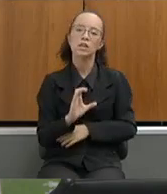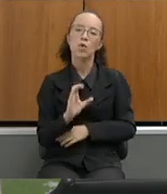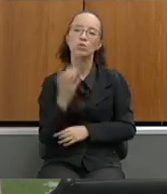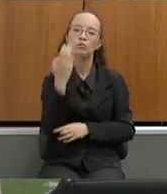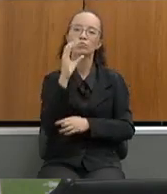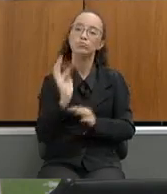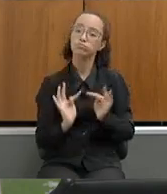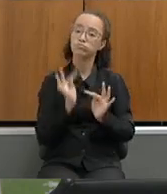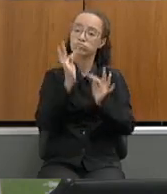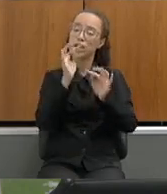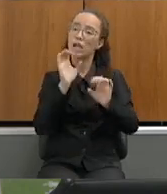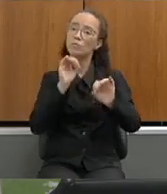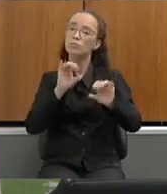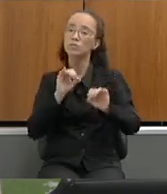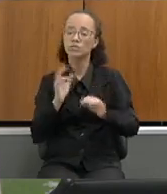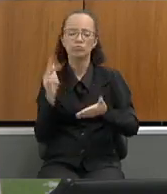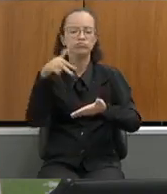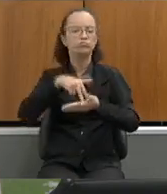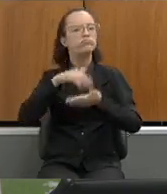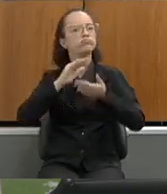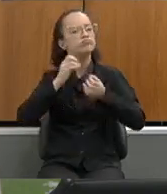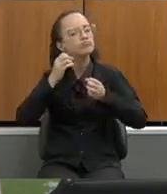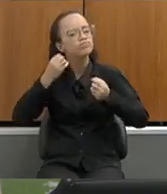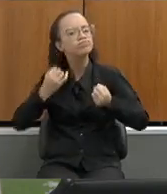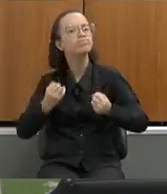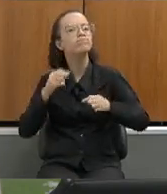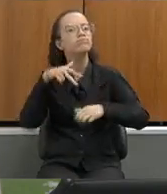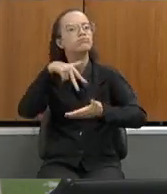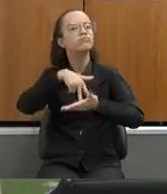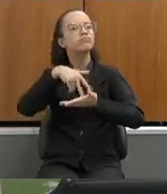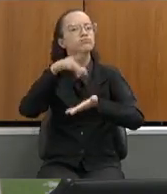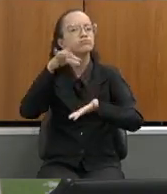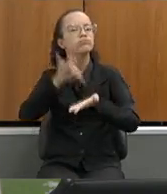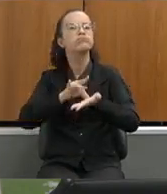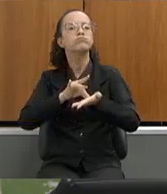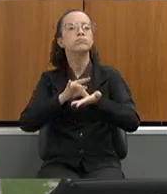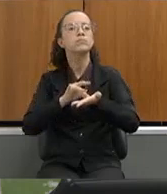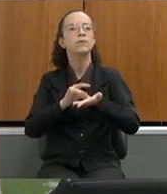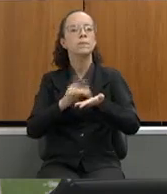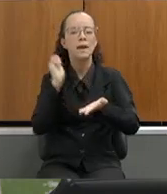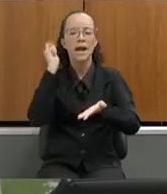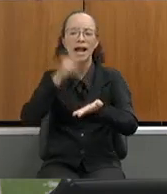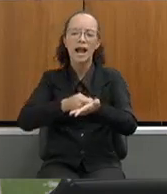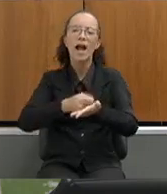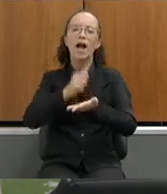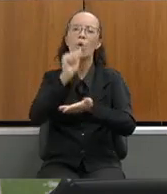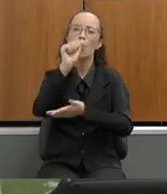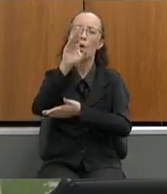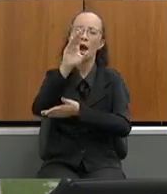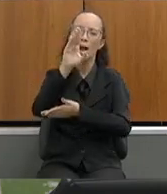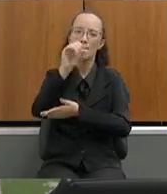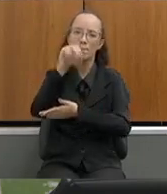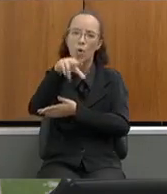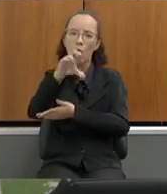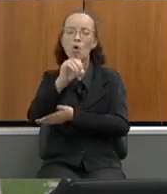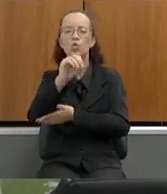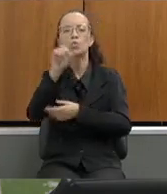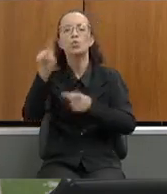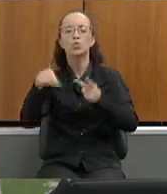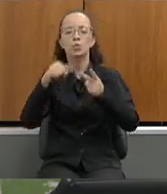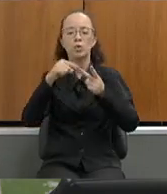Tecnologia já se posicionou para que o governo faça o pagamento do abono faça o pagamento do rateio com os recursos